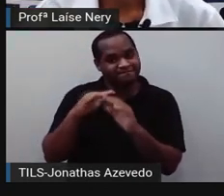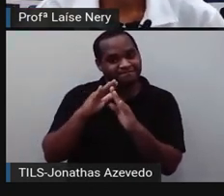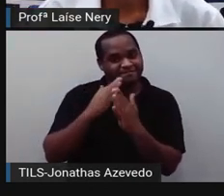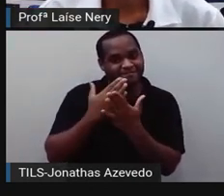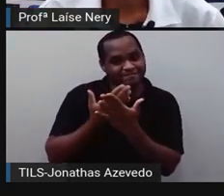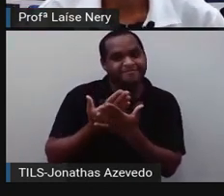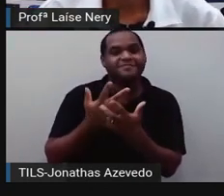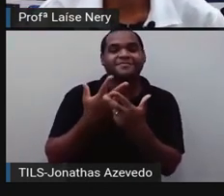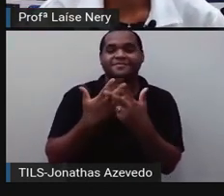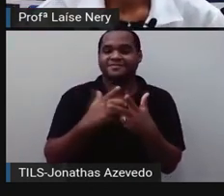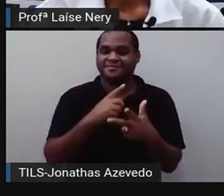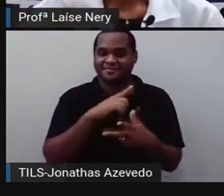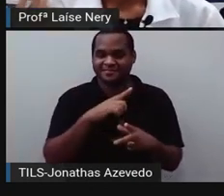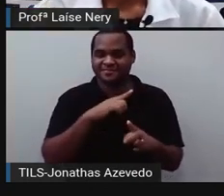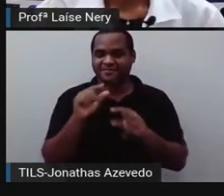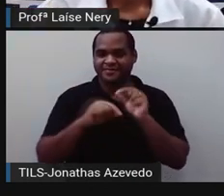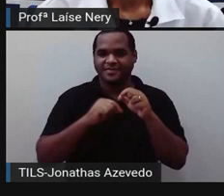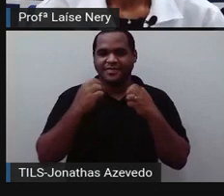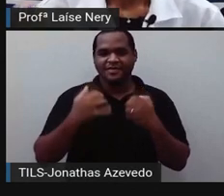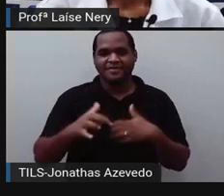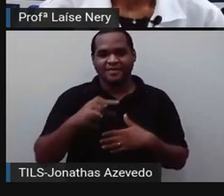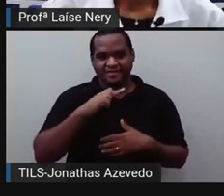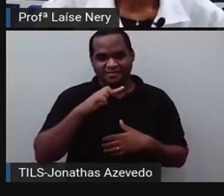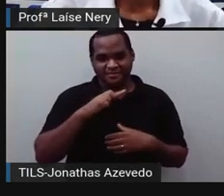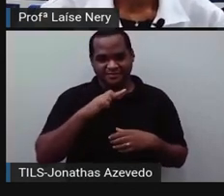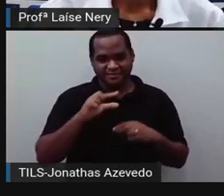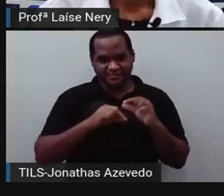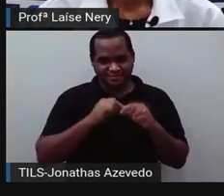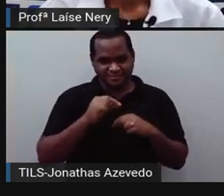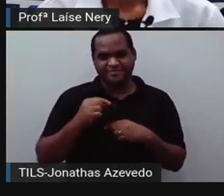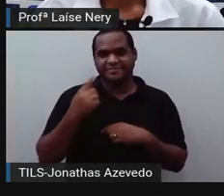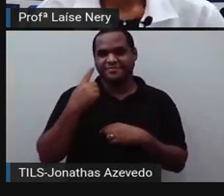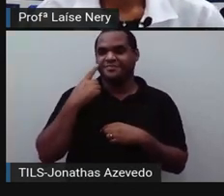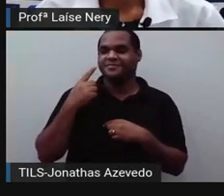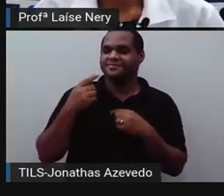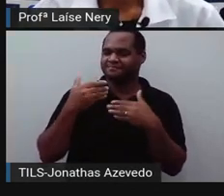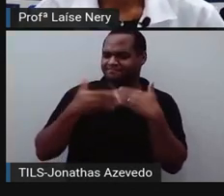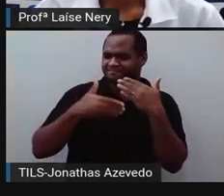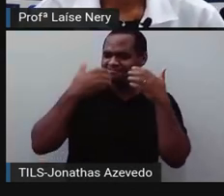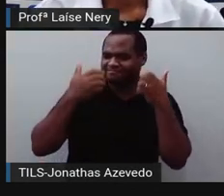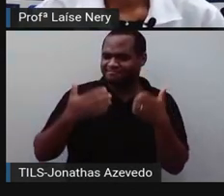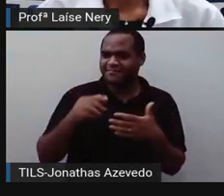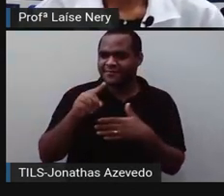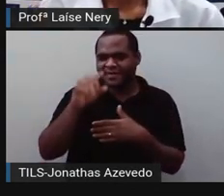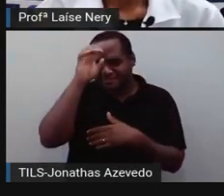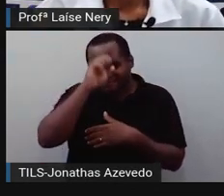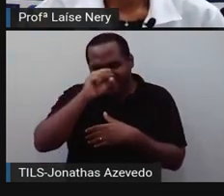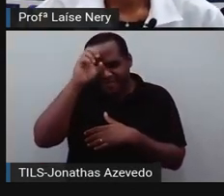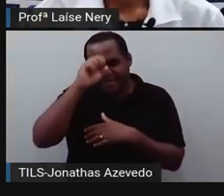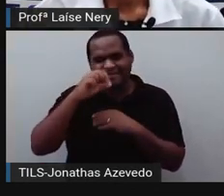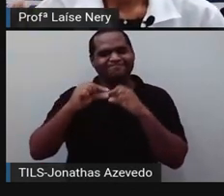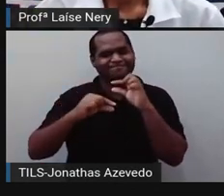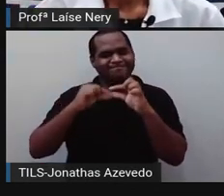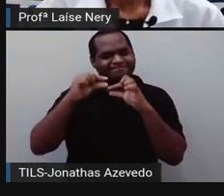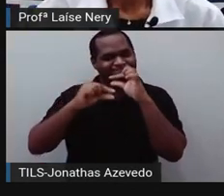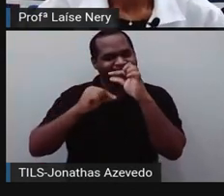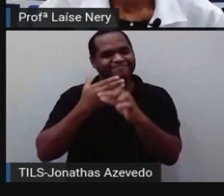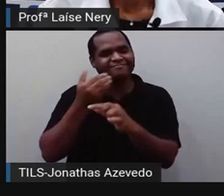dúvidas com o seu professor, porque aí, a cada dia que você estuda mais, você aprende e melhora